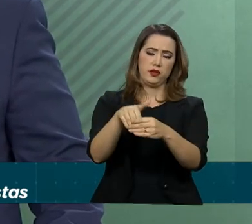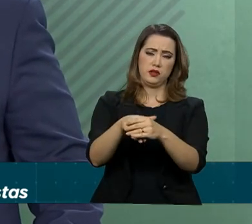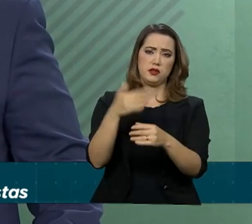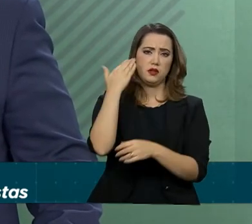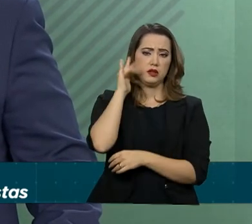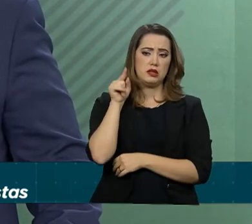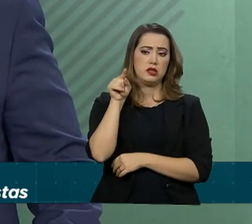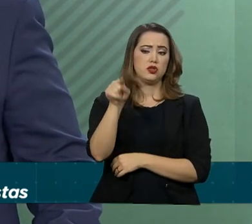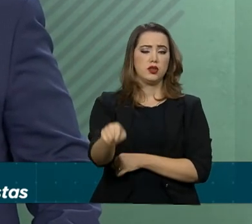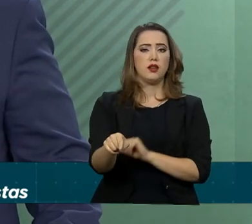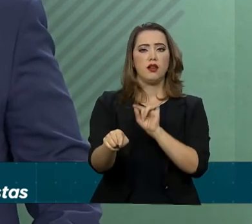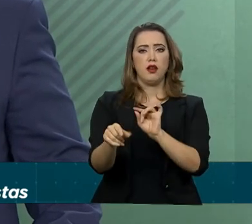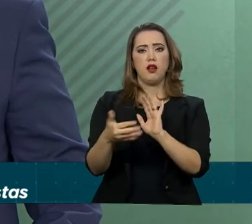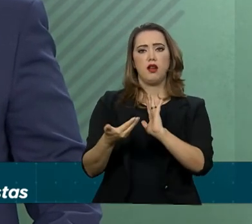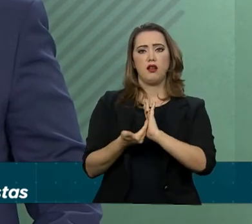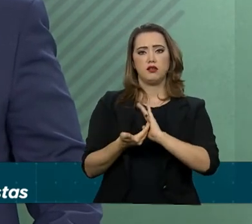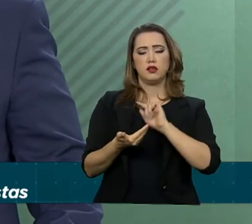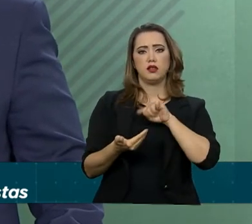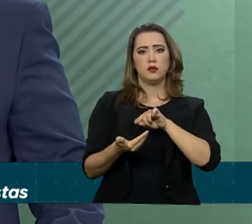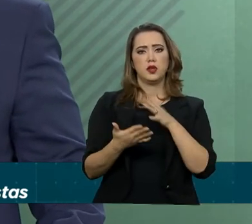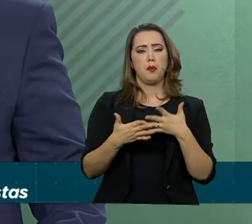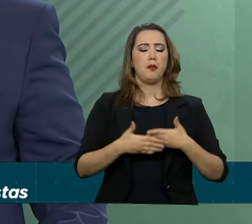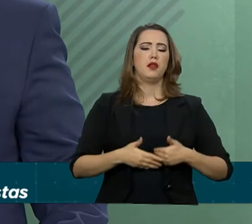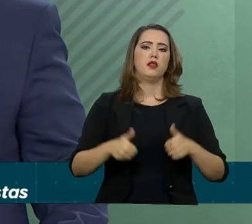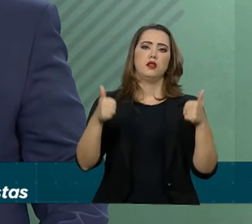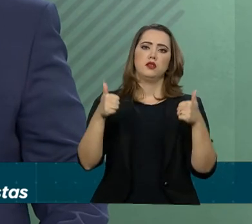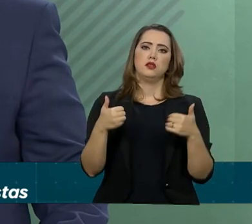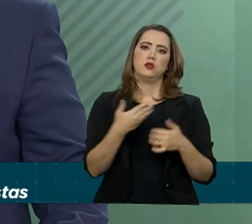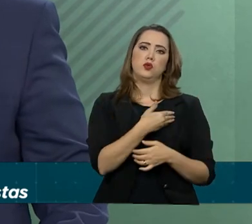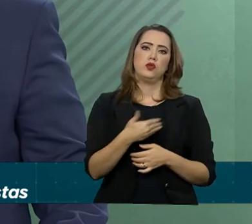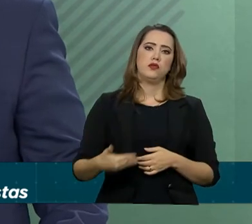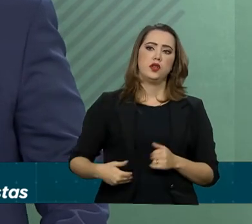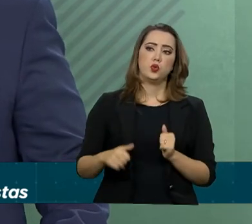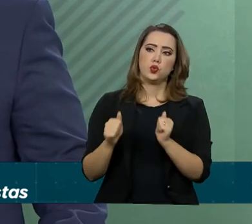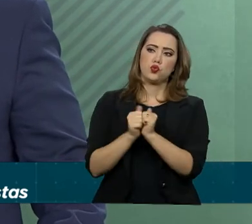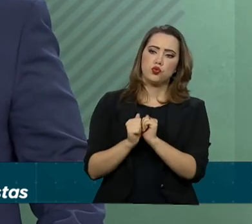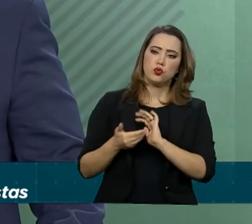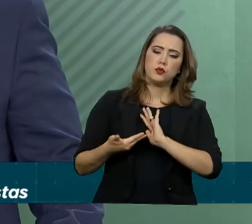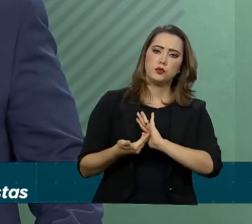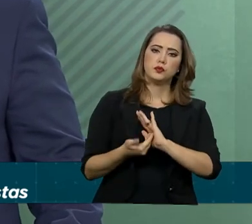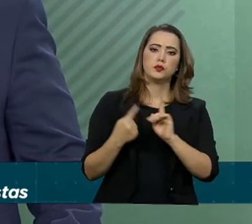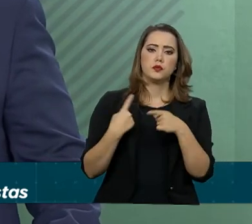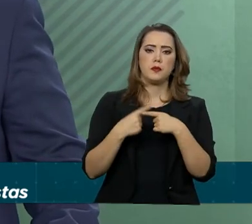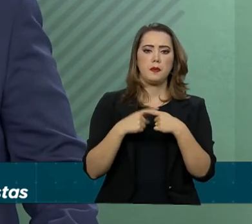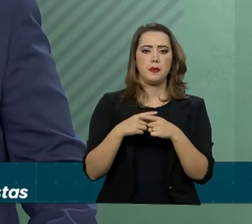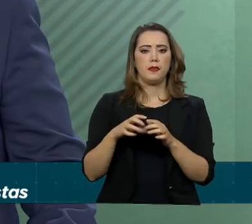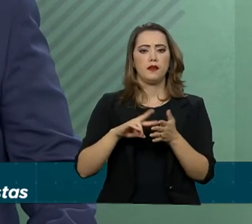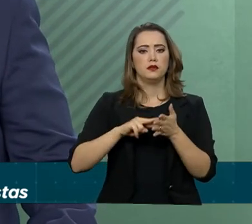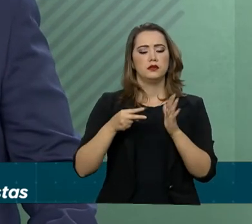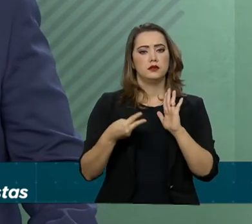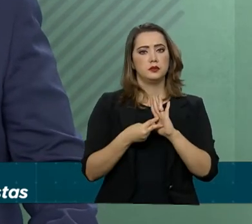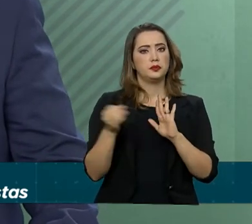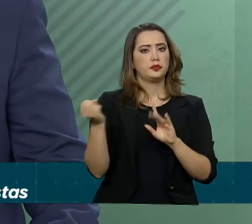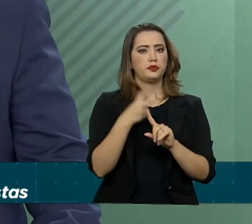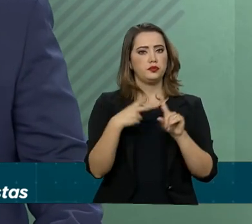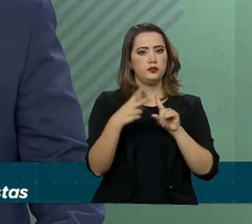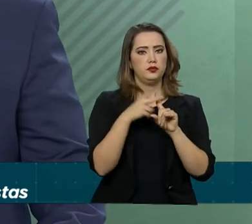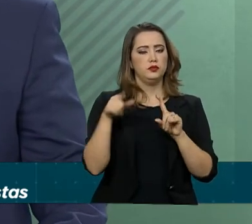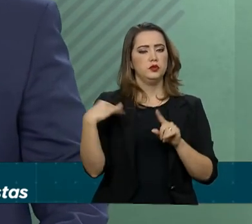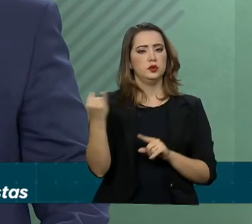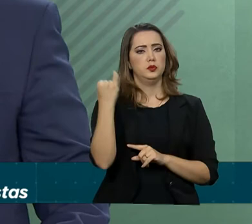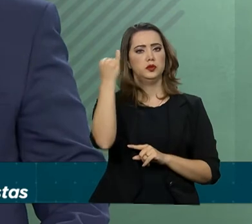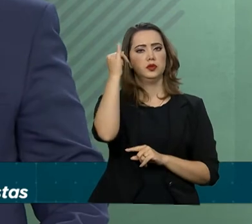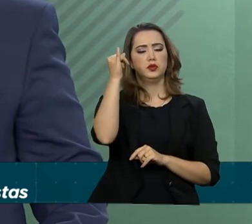deles em plenário, há de reforçar a presença do governo em plenário, no sentido de que a nova Previdência é essencial